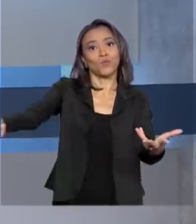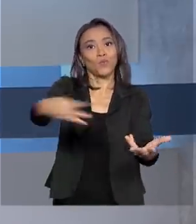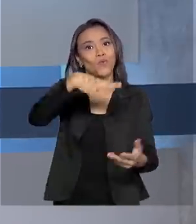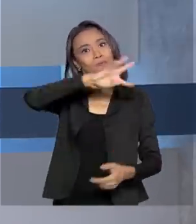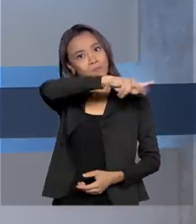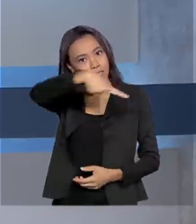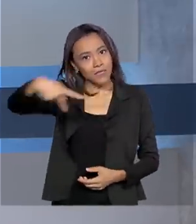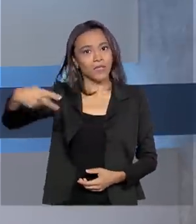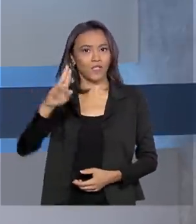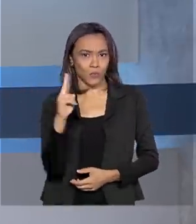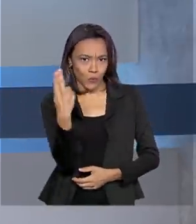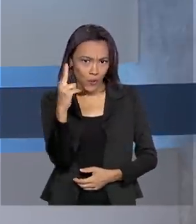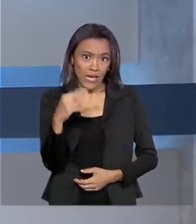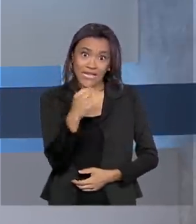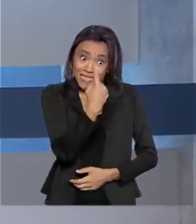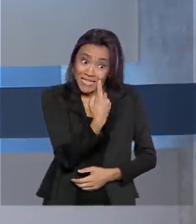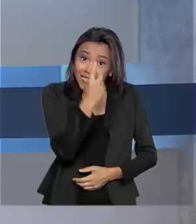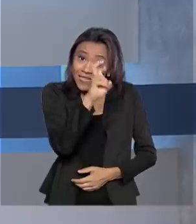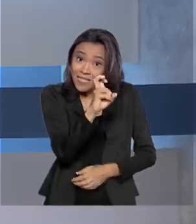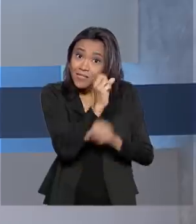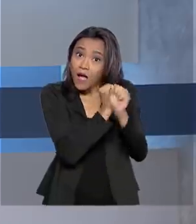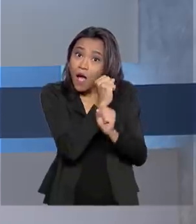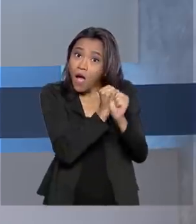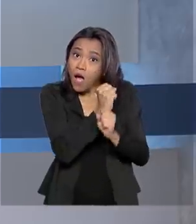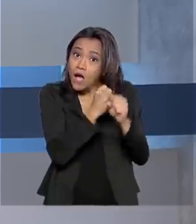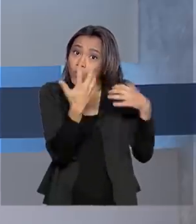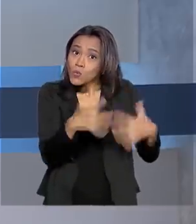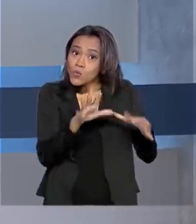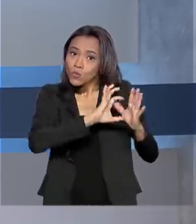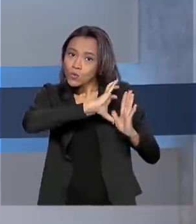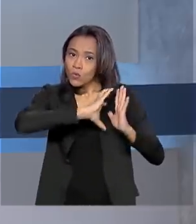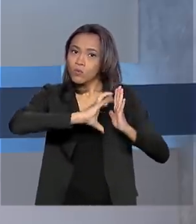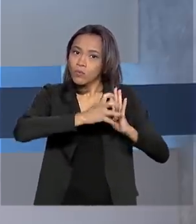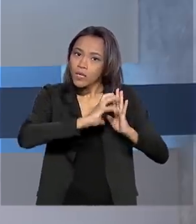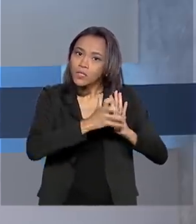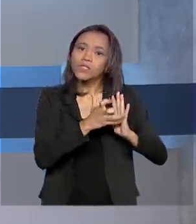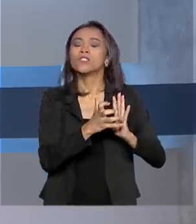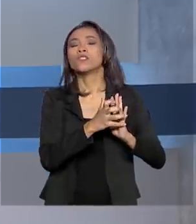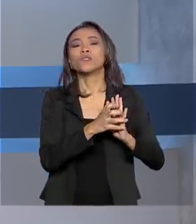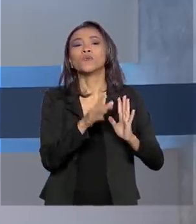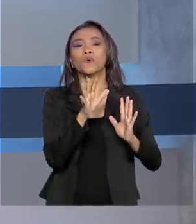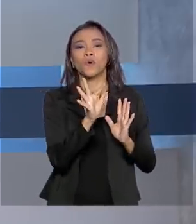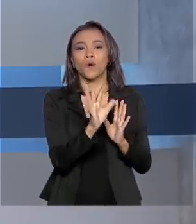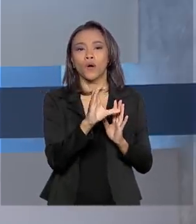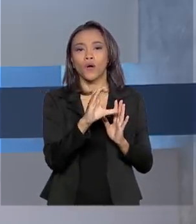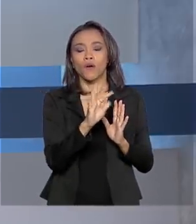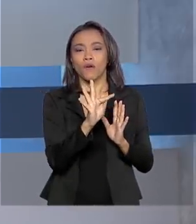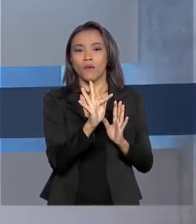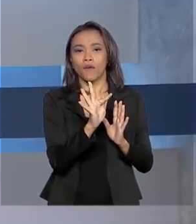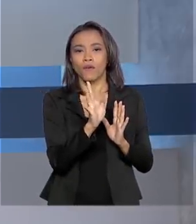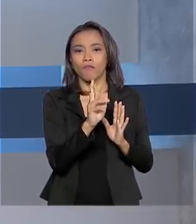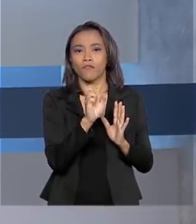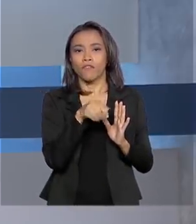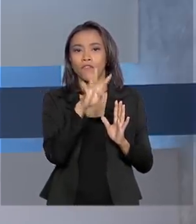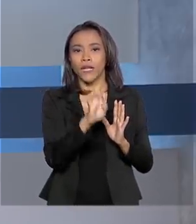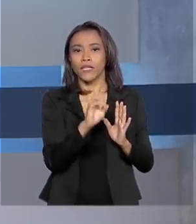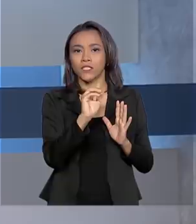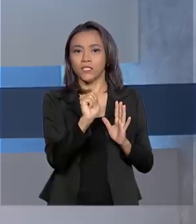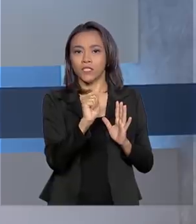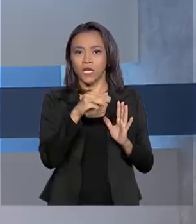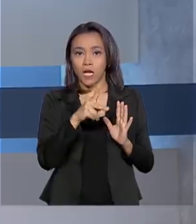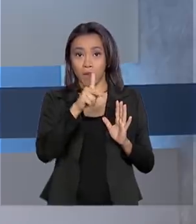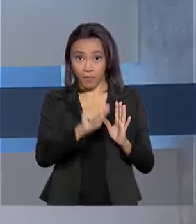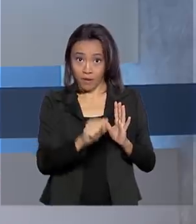foi eleito após 15 anos de governos da coalizão Frente Ampla de Esquerda. O Brasil é o segundo destino das exportações